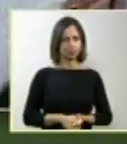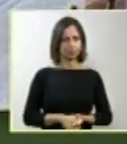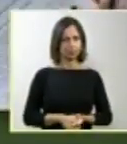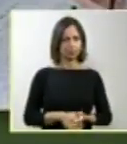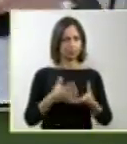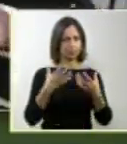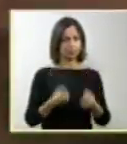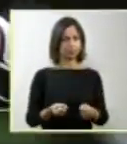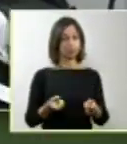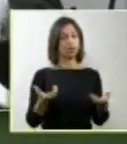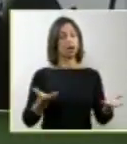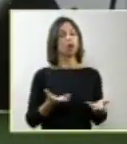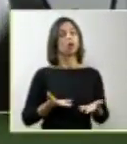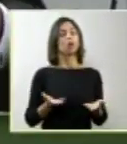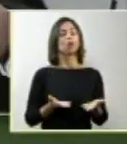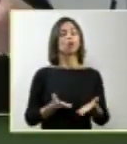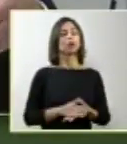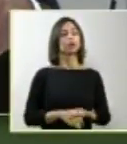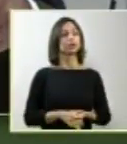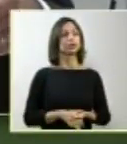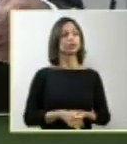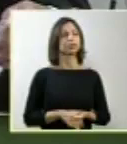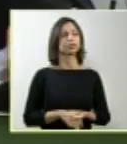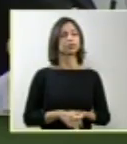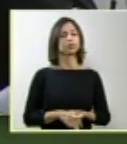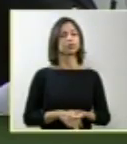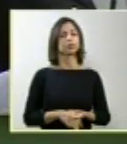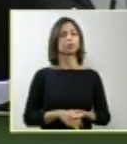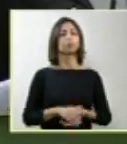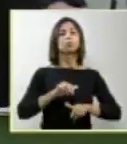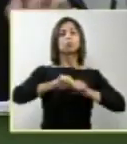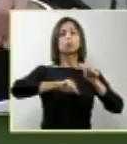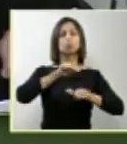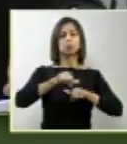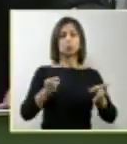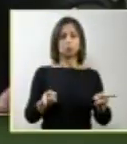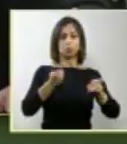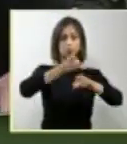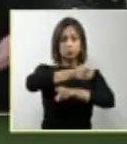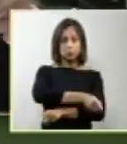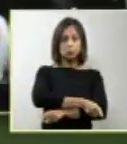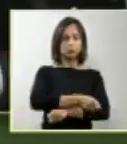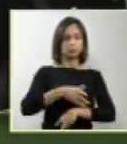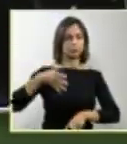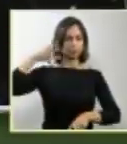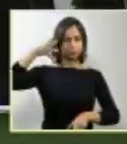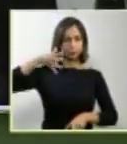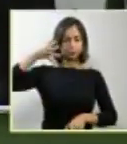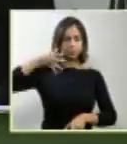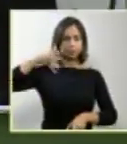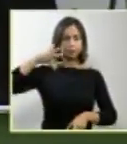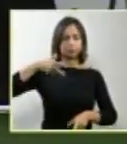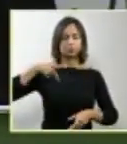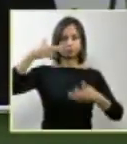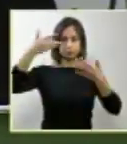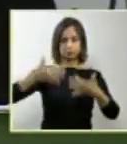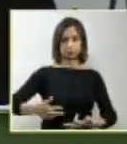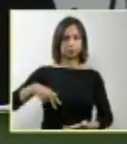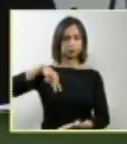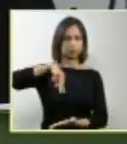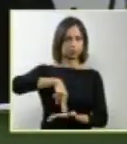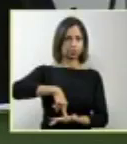inverter um pouco a ordem de exposição